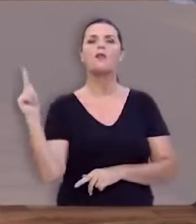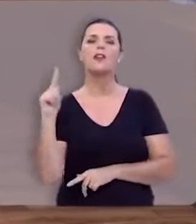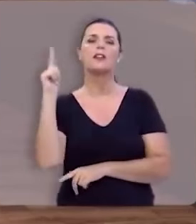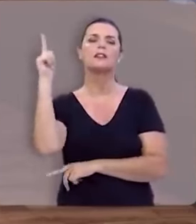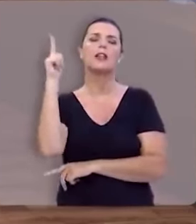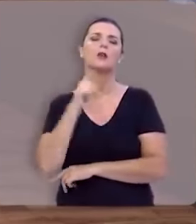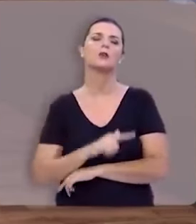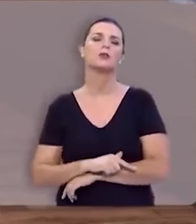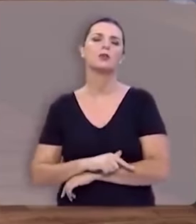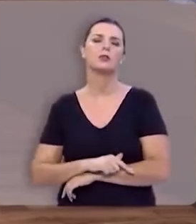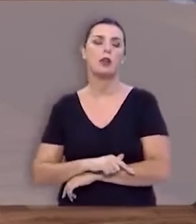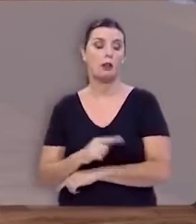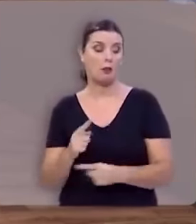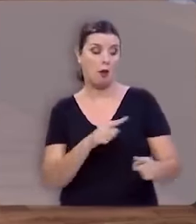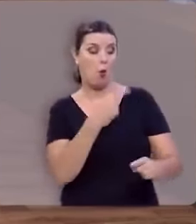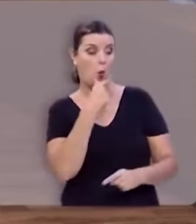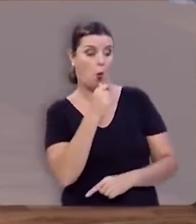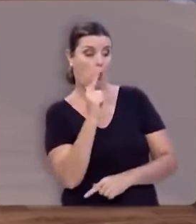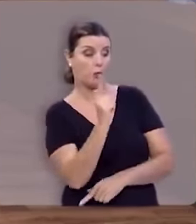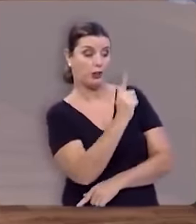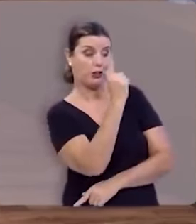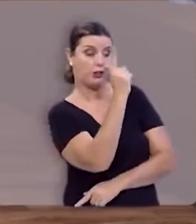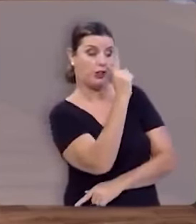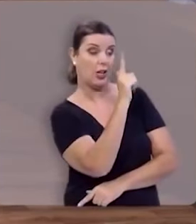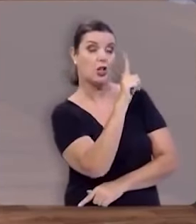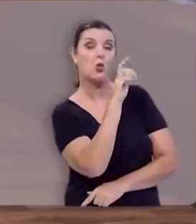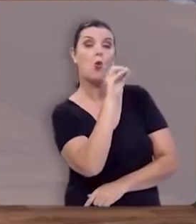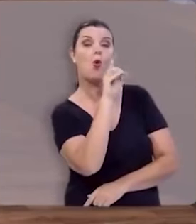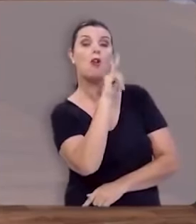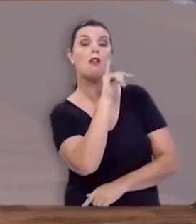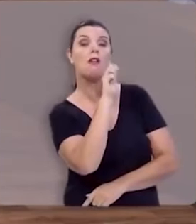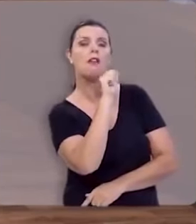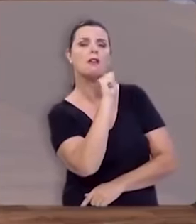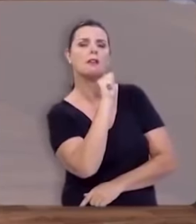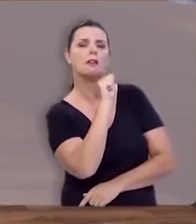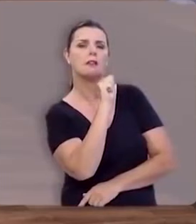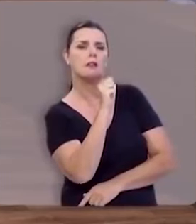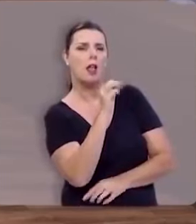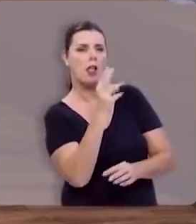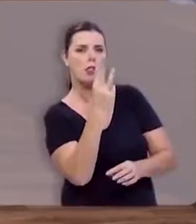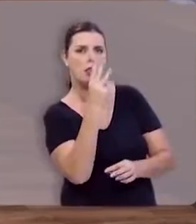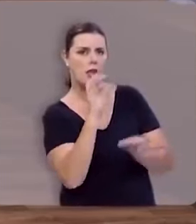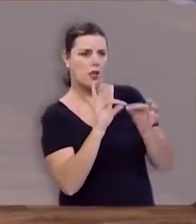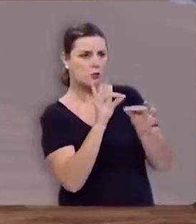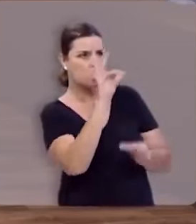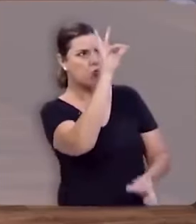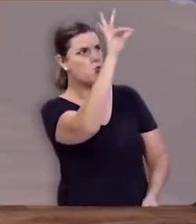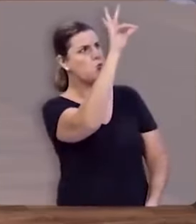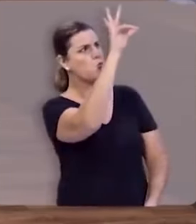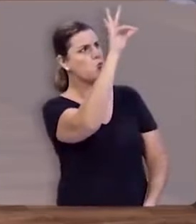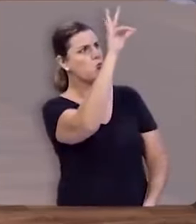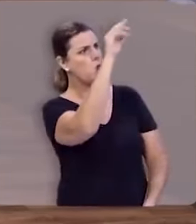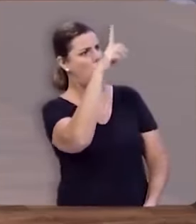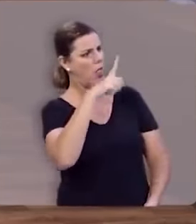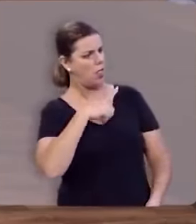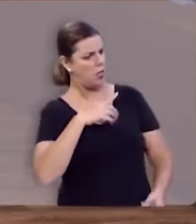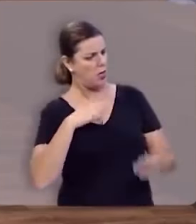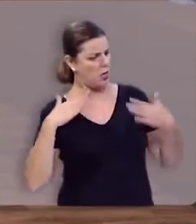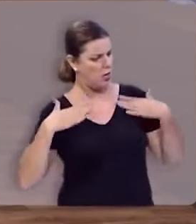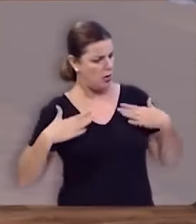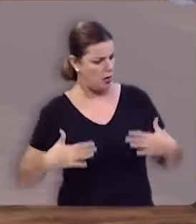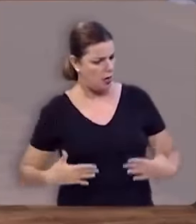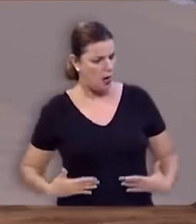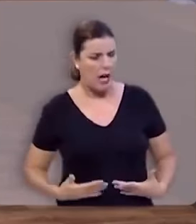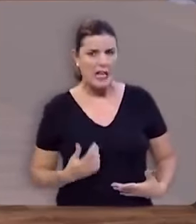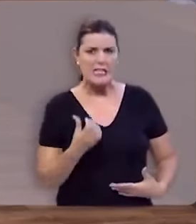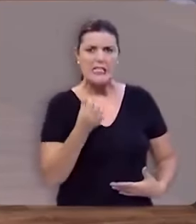lado dos filisteus do está Golias um gigante de 3 metros de altura que trajava uma armadura de 60